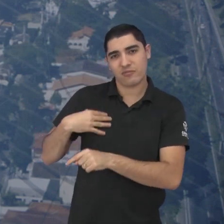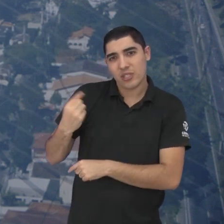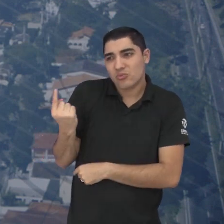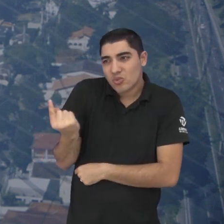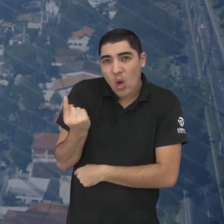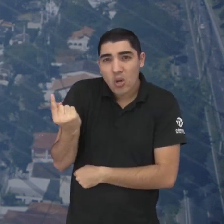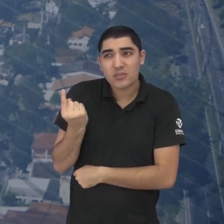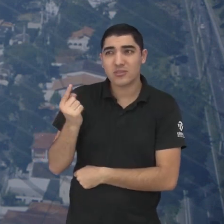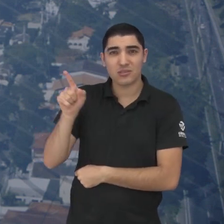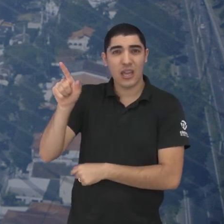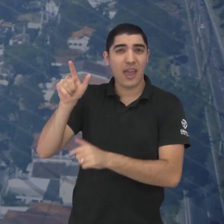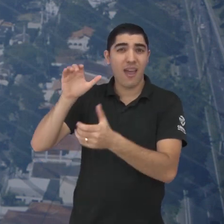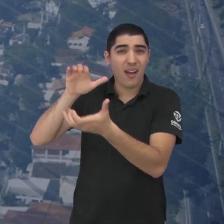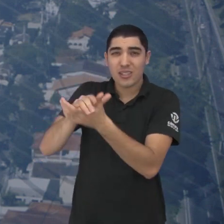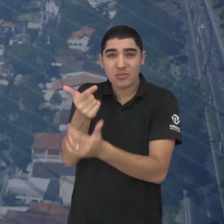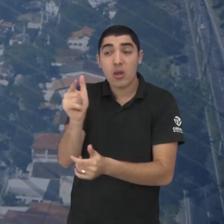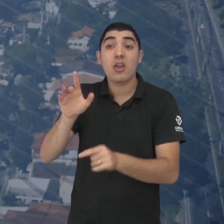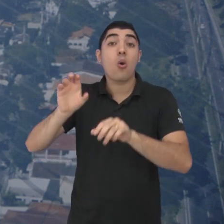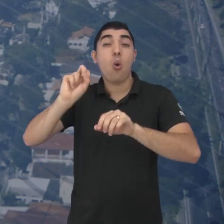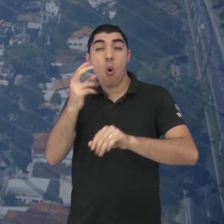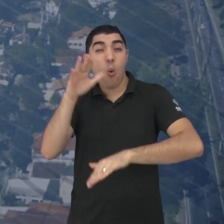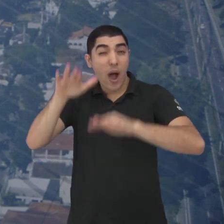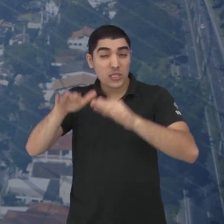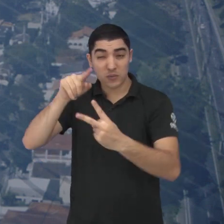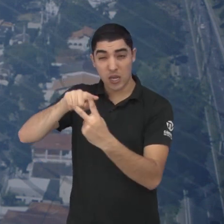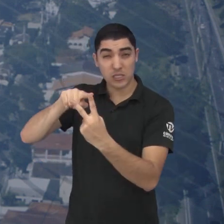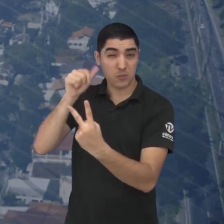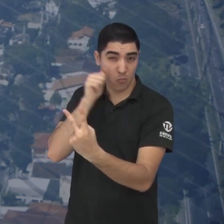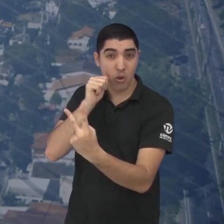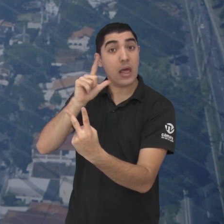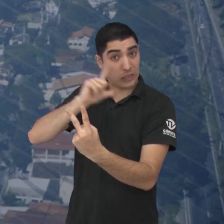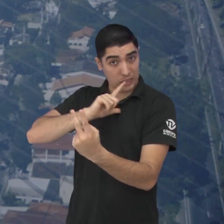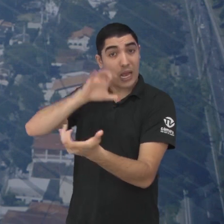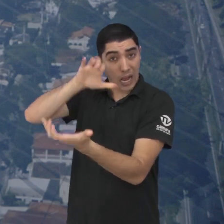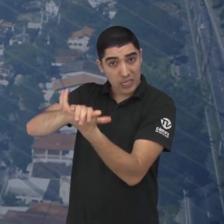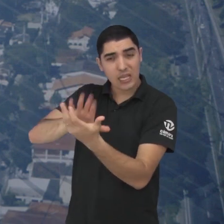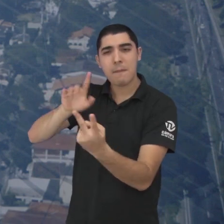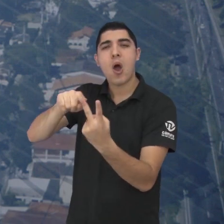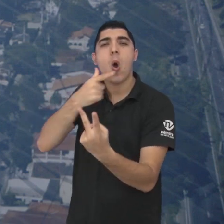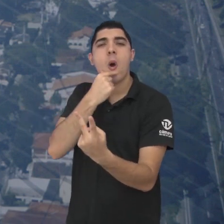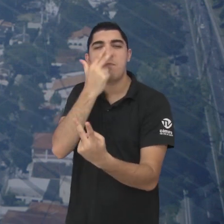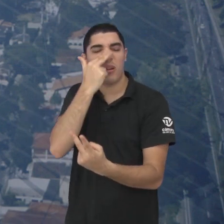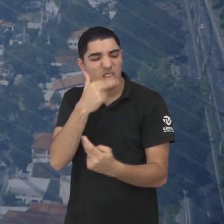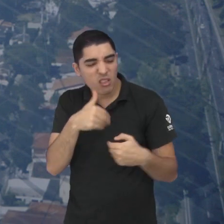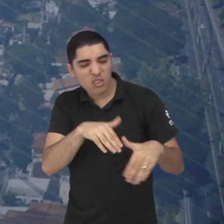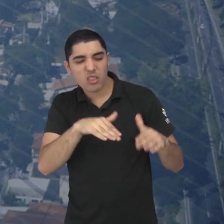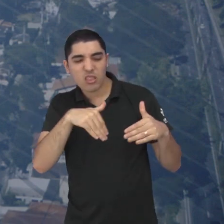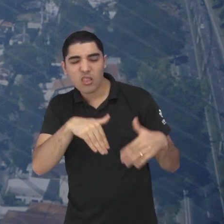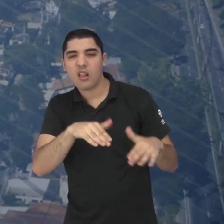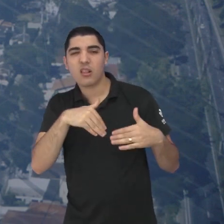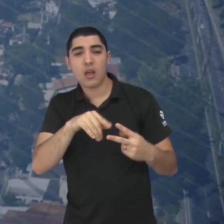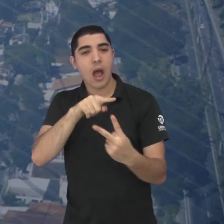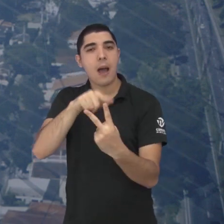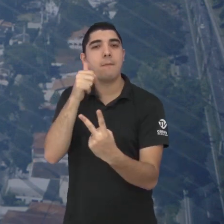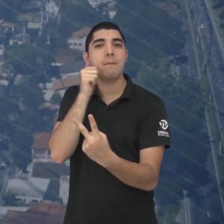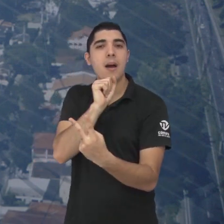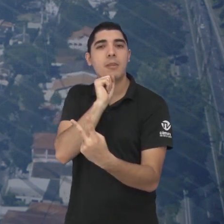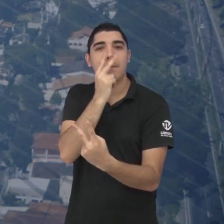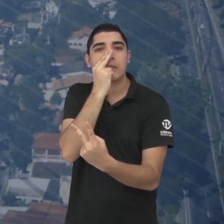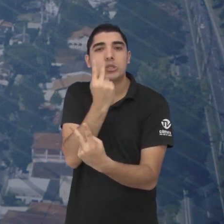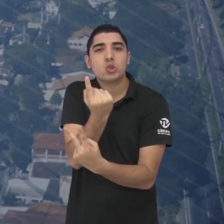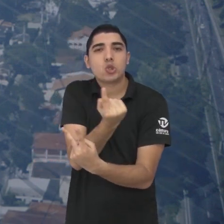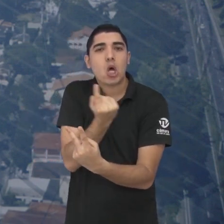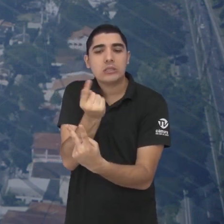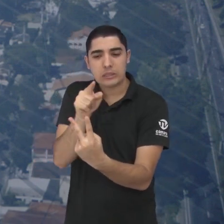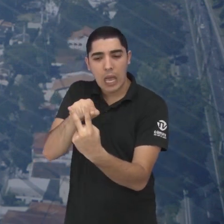maternidade solo, porque sobra mais para a mulher mesmo. Esse é um assunto também, né, que ele precisa ser mais falado,